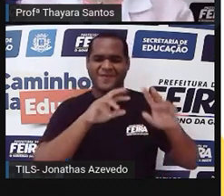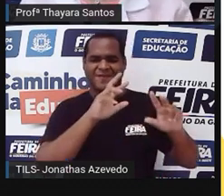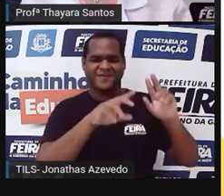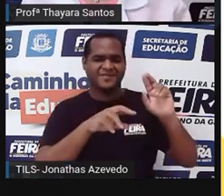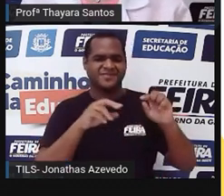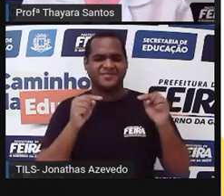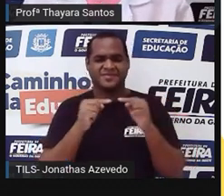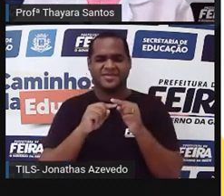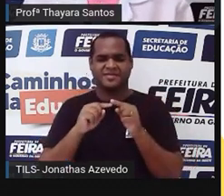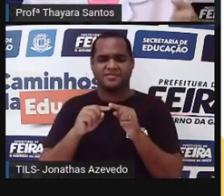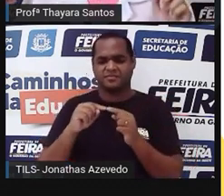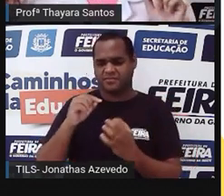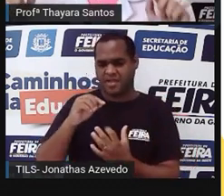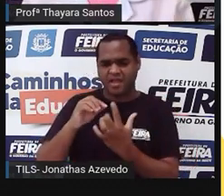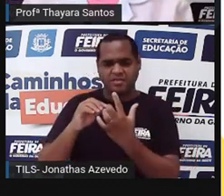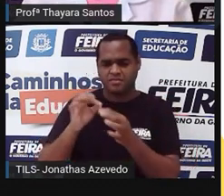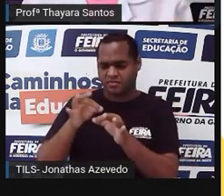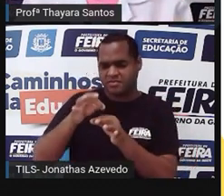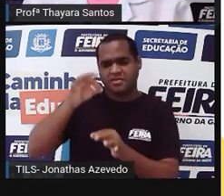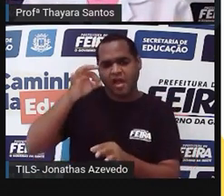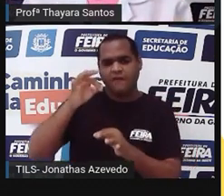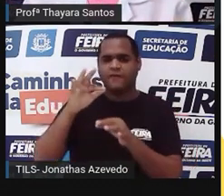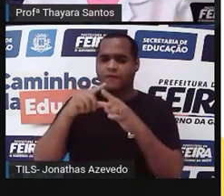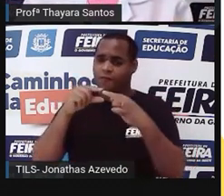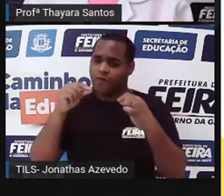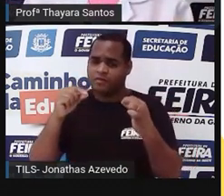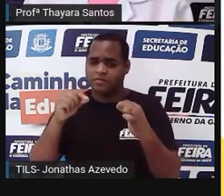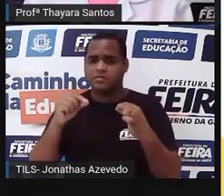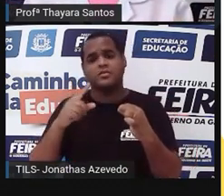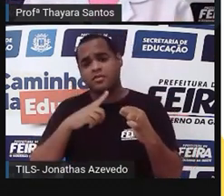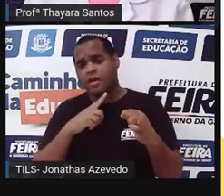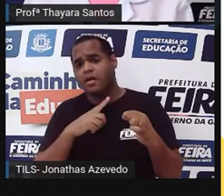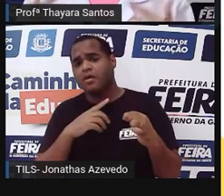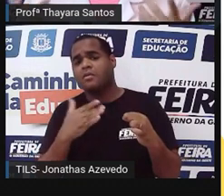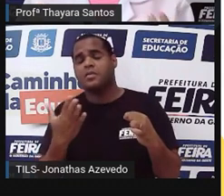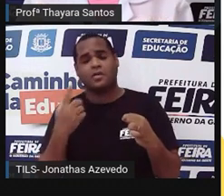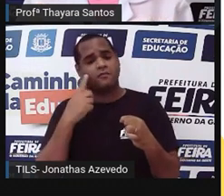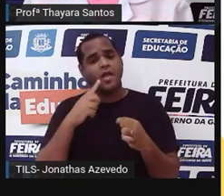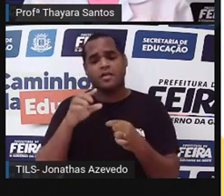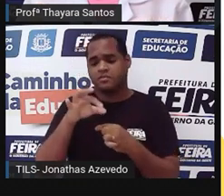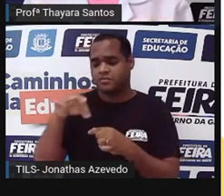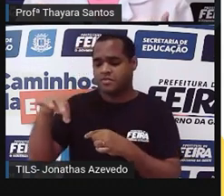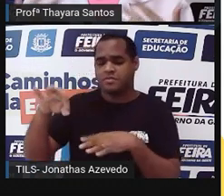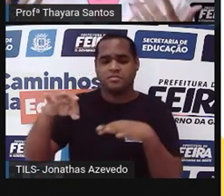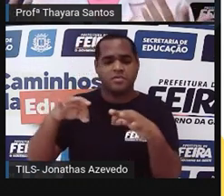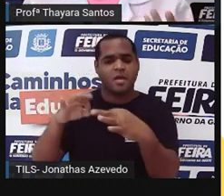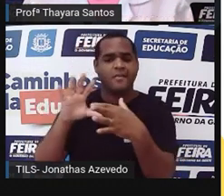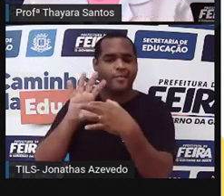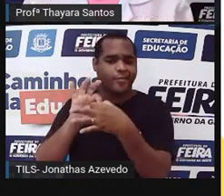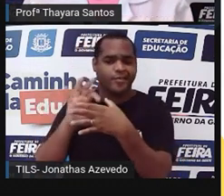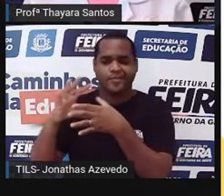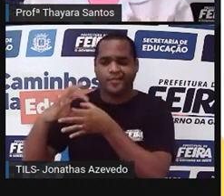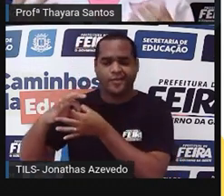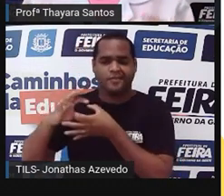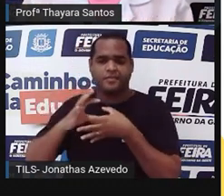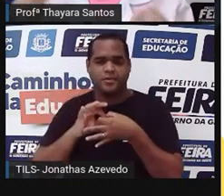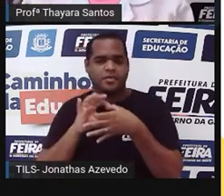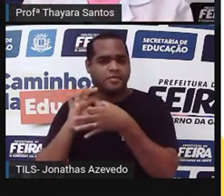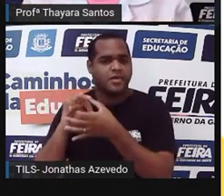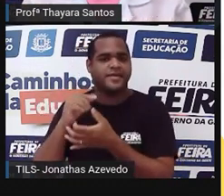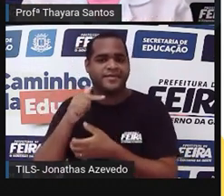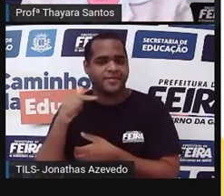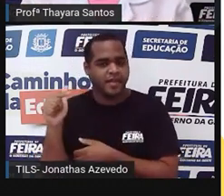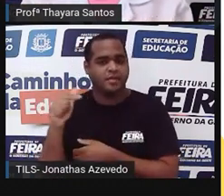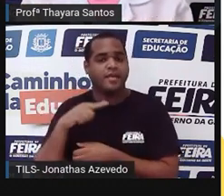não é raiz, caulo e folha? Como elas não têm os vasos condutores, elas não são consideradas, essas